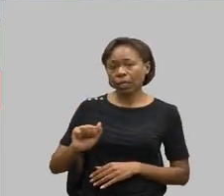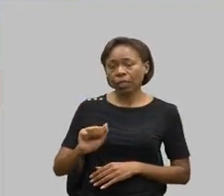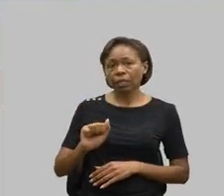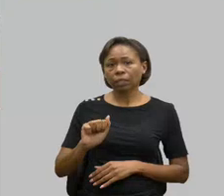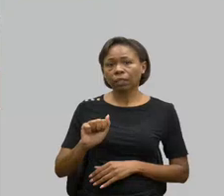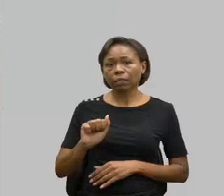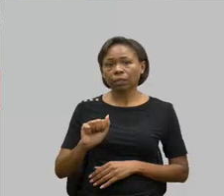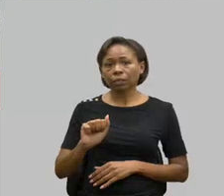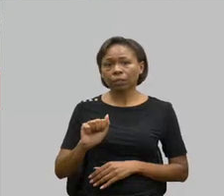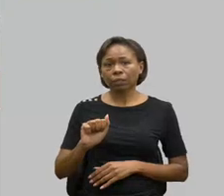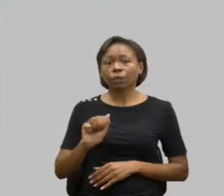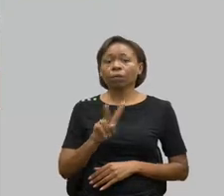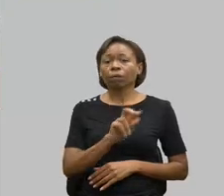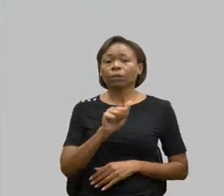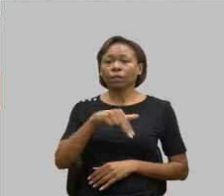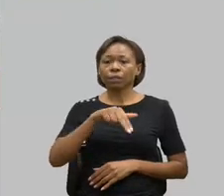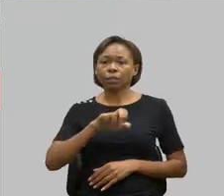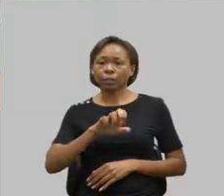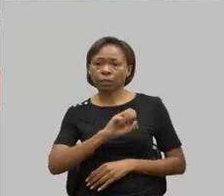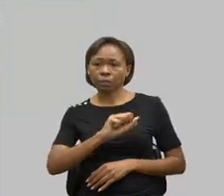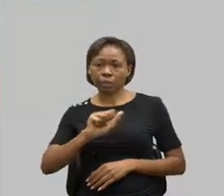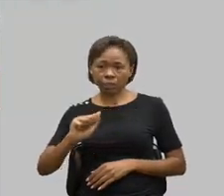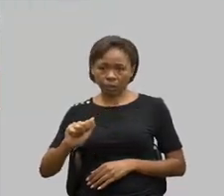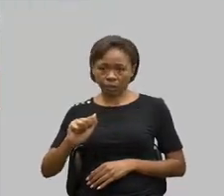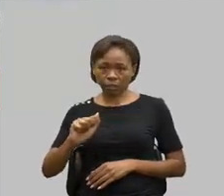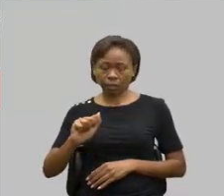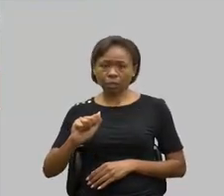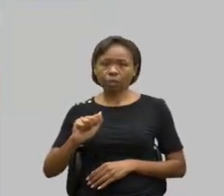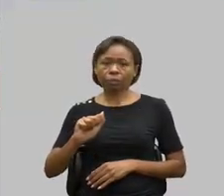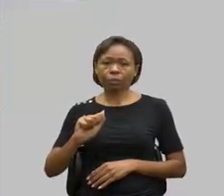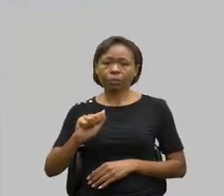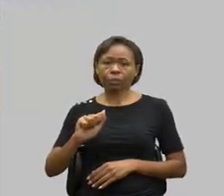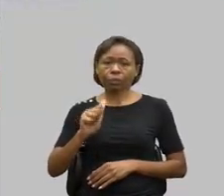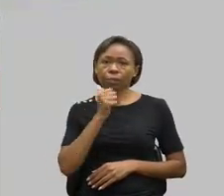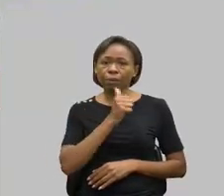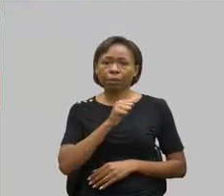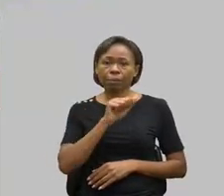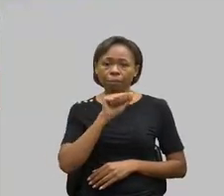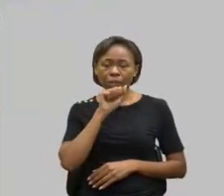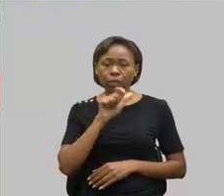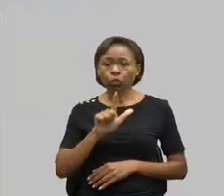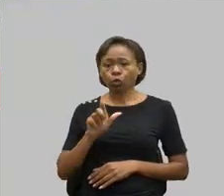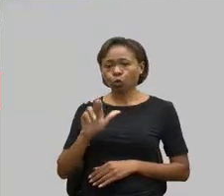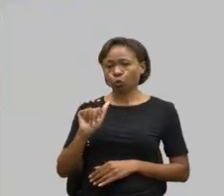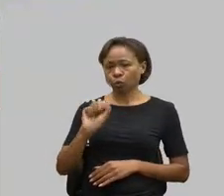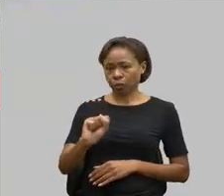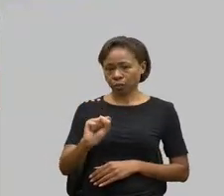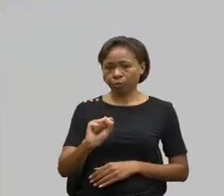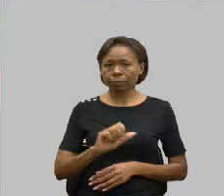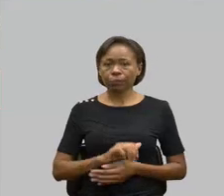prestante Vanessa, Ângela Maria de Oliveira Santos, mãe da prestante Lucas Gabriel.